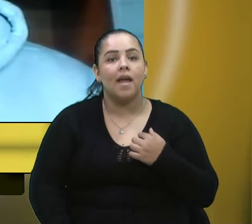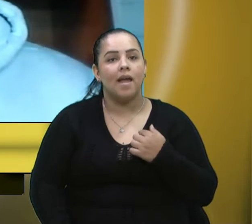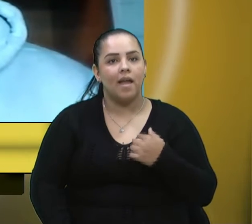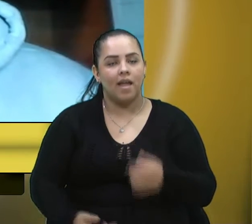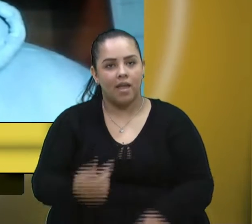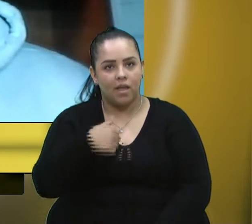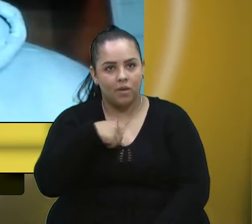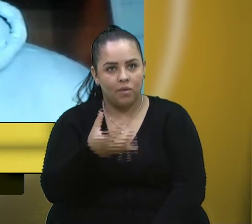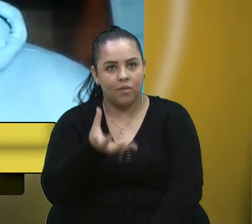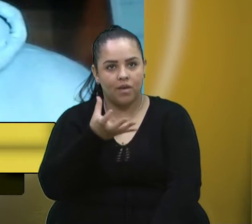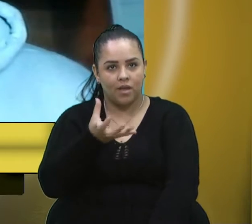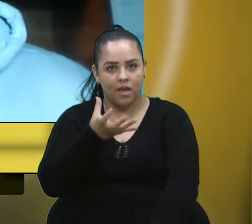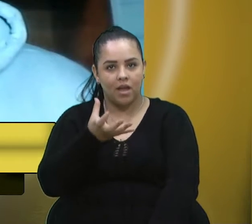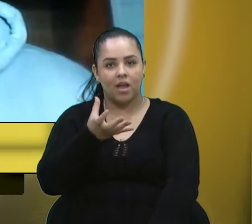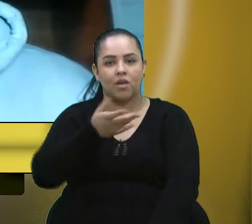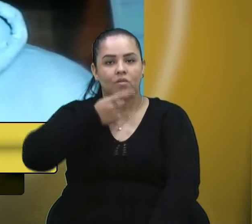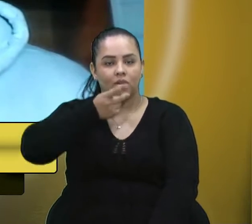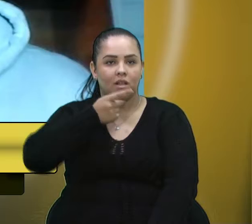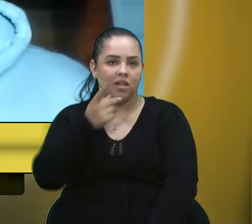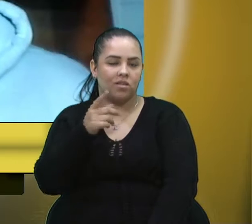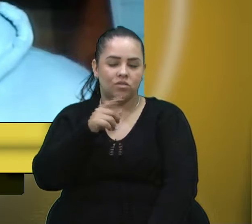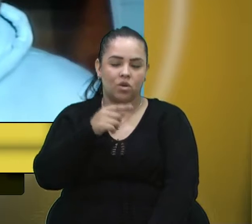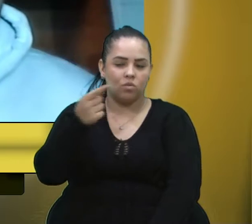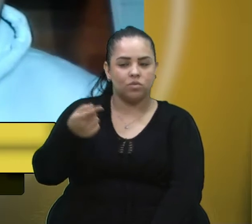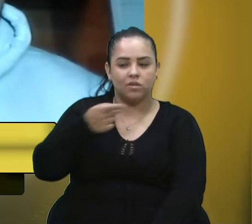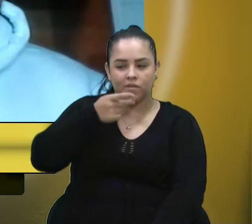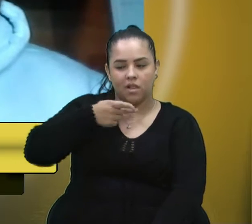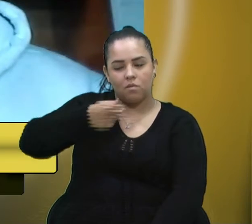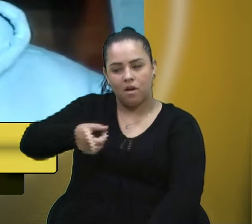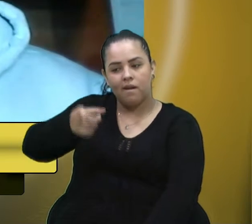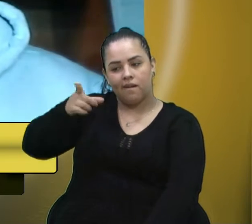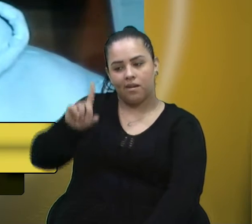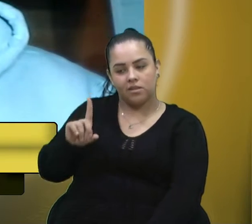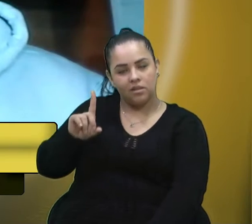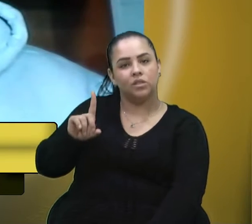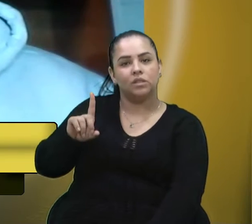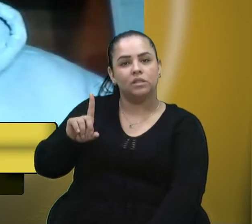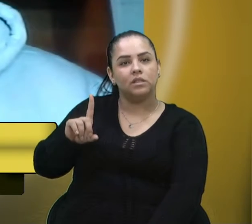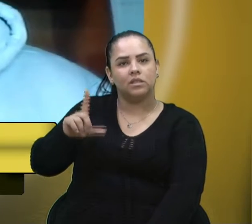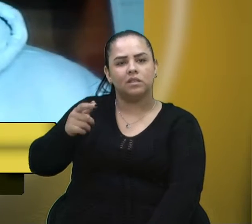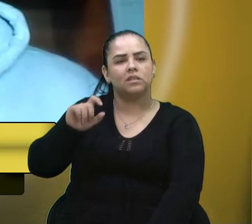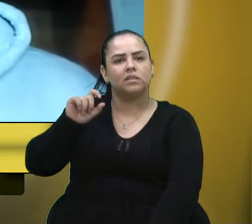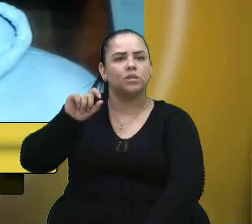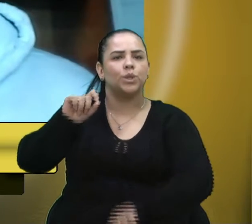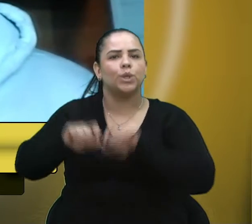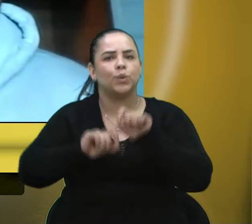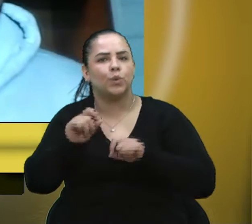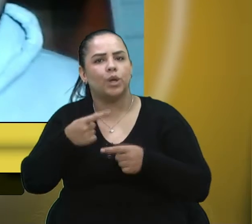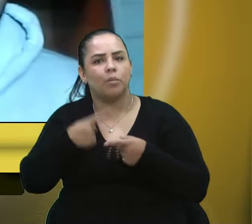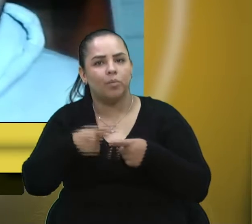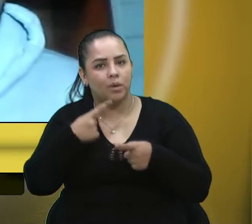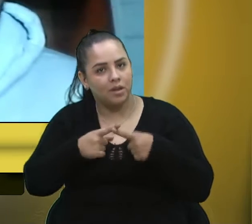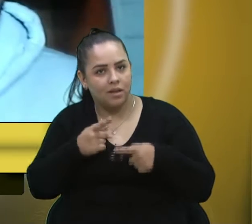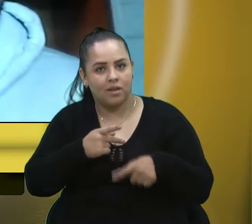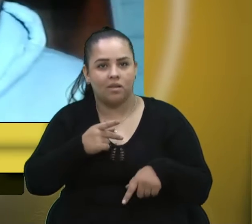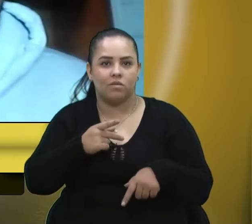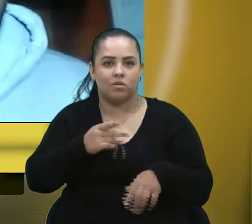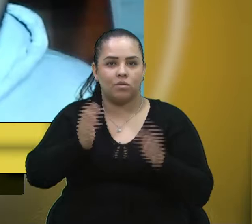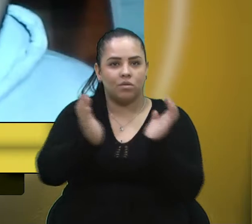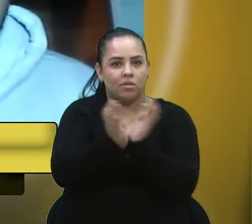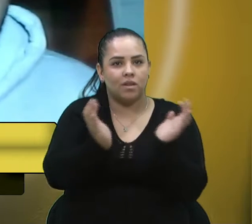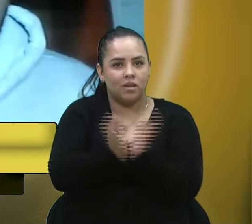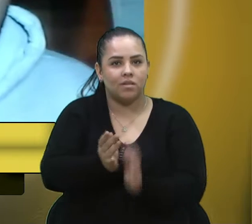algumas das falas que me antecederam. Na exposição de motivos que foi posta aqui,